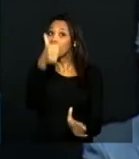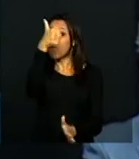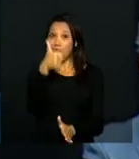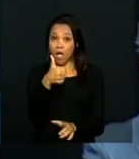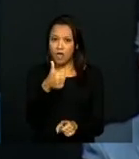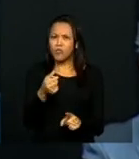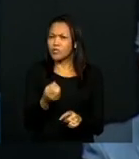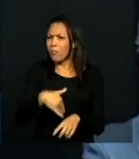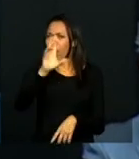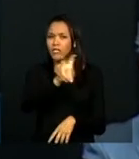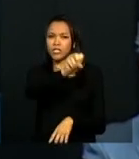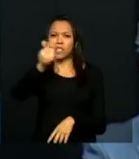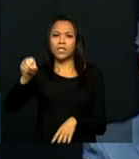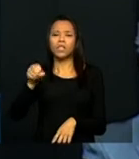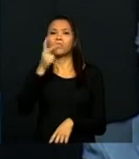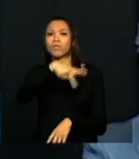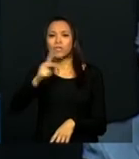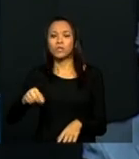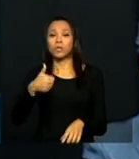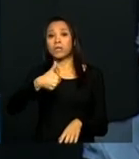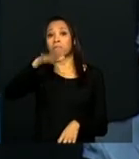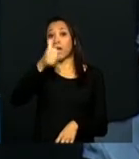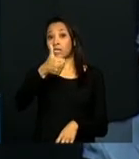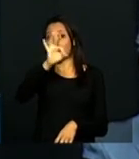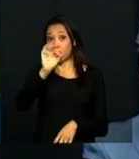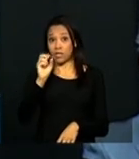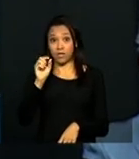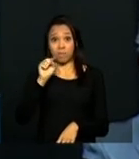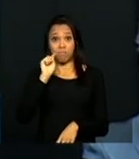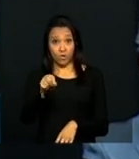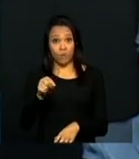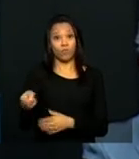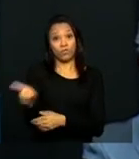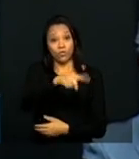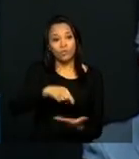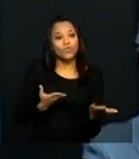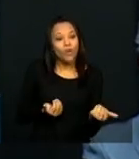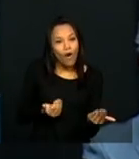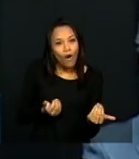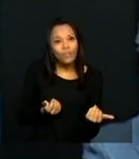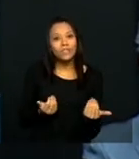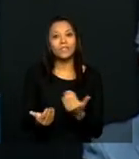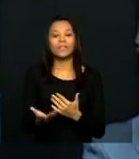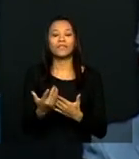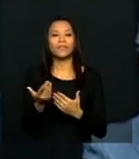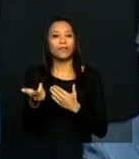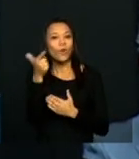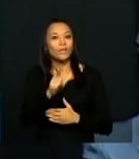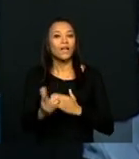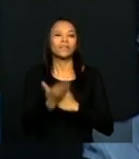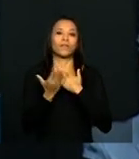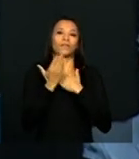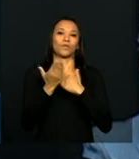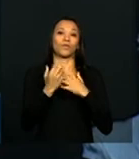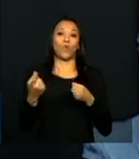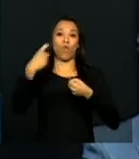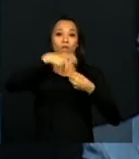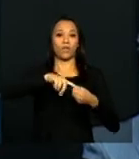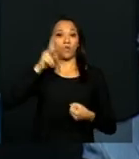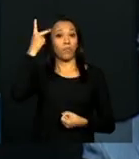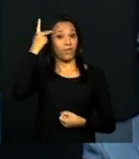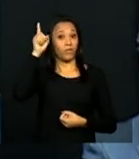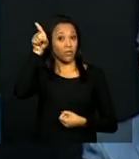500 educadores e 10 mil jovens beneficiados. Nesse convênio que temos com a Prefeitura de São Paulo. Esse